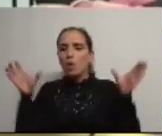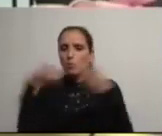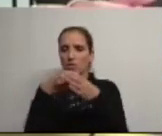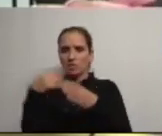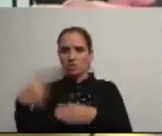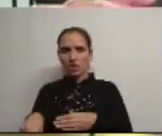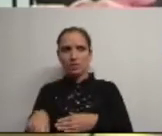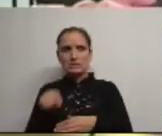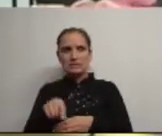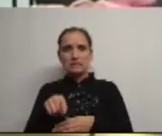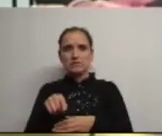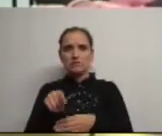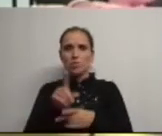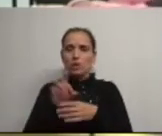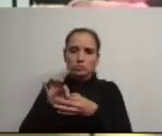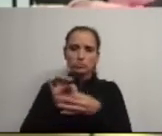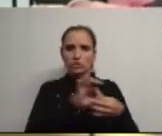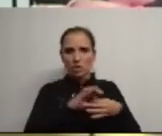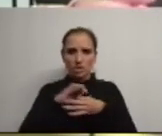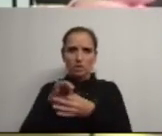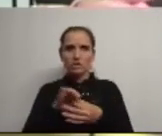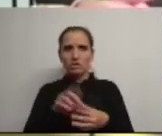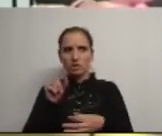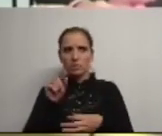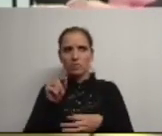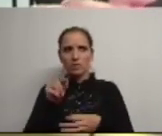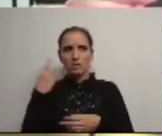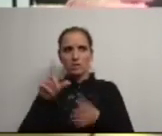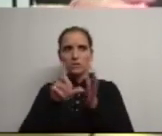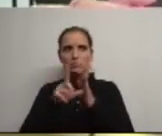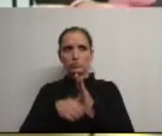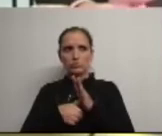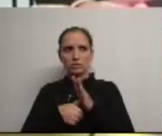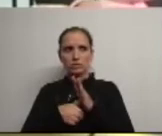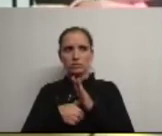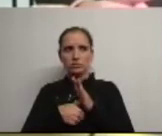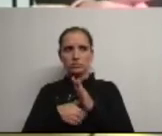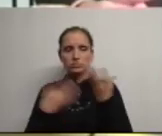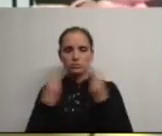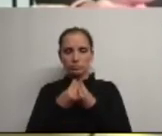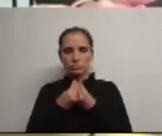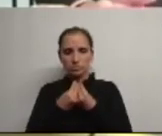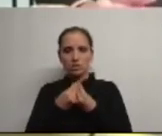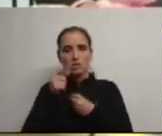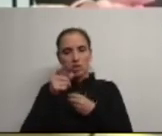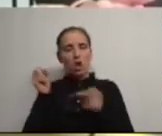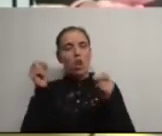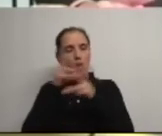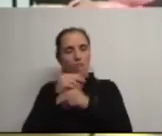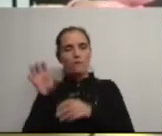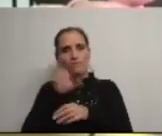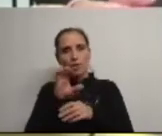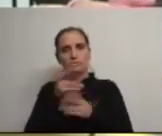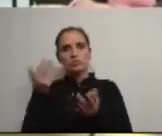e isto é solidariedade e é termos projetos em comum isto exige uma nova forma de